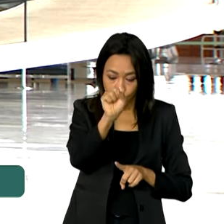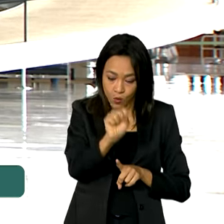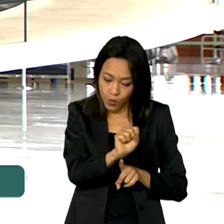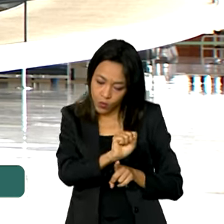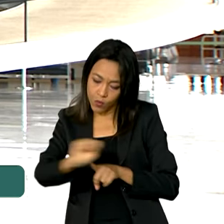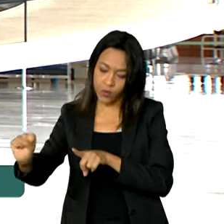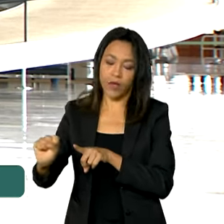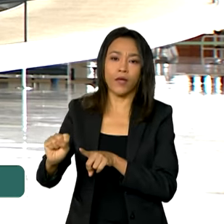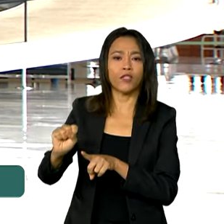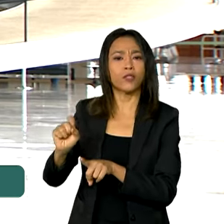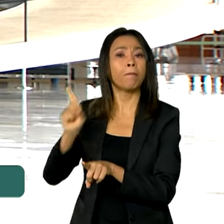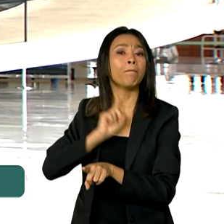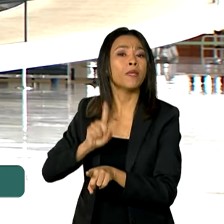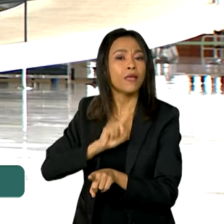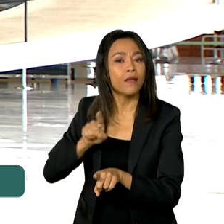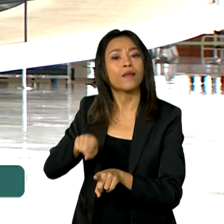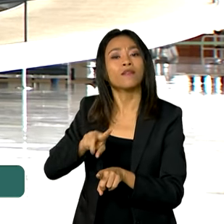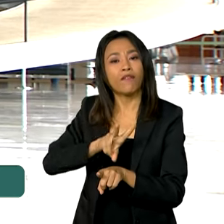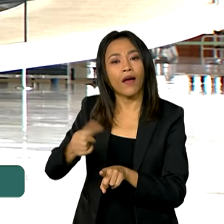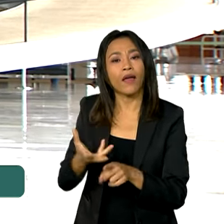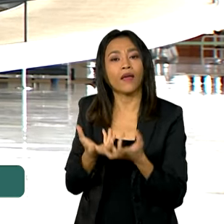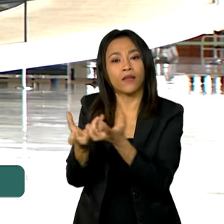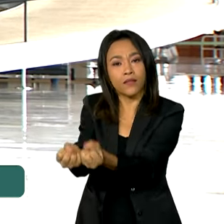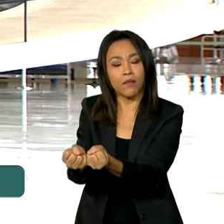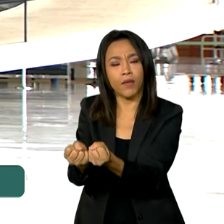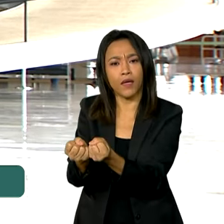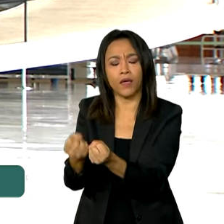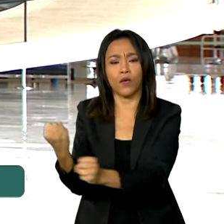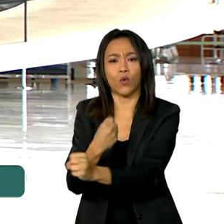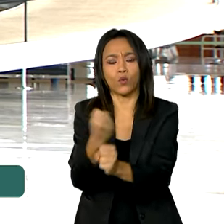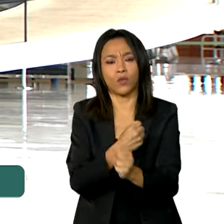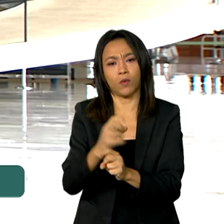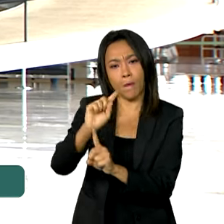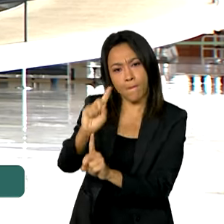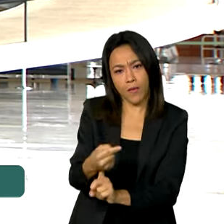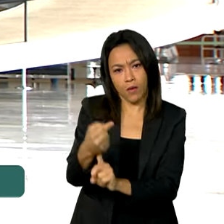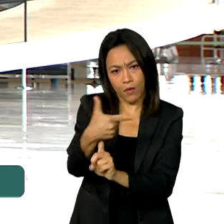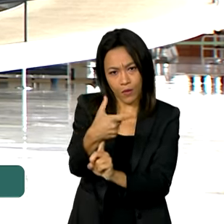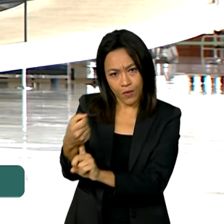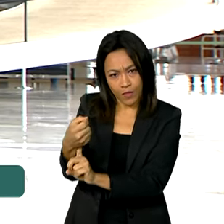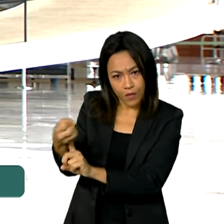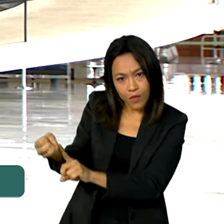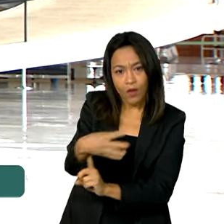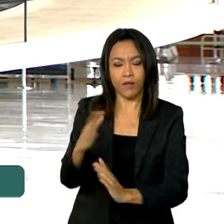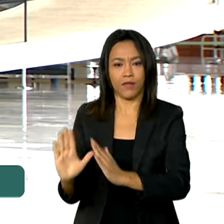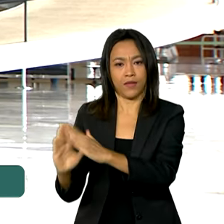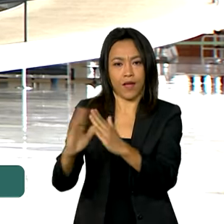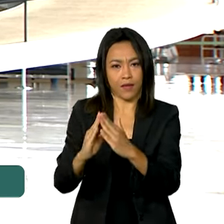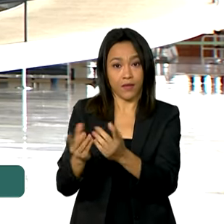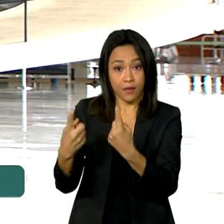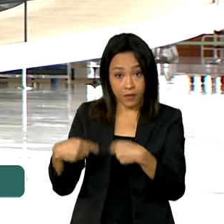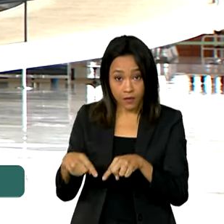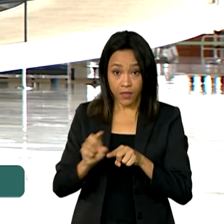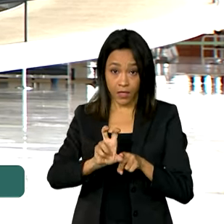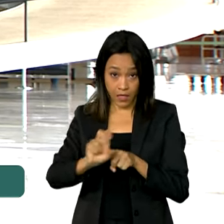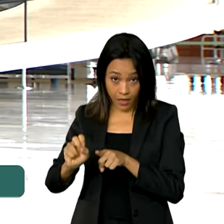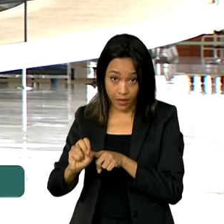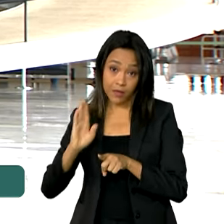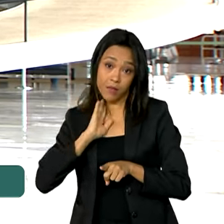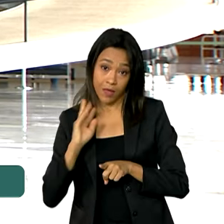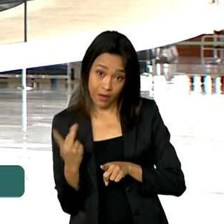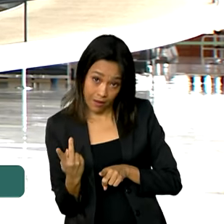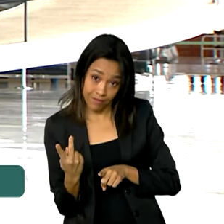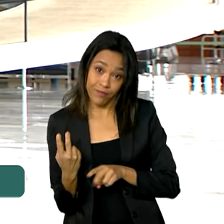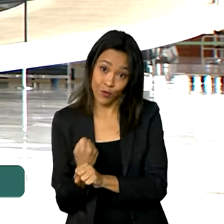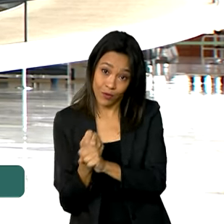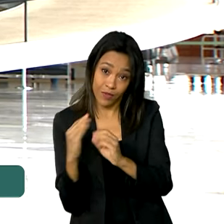Minas Gerais será atendida com a construção de 1.200 novas unidades habitacionais, sendo 500 em Belo Horizonte.